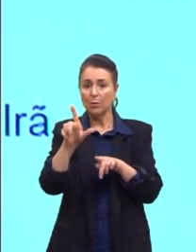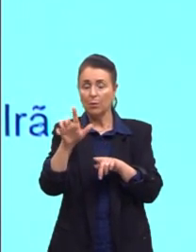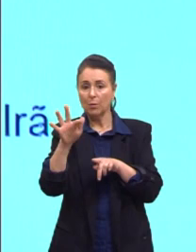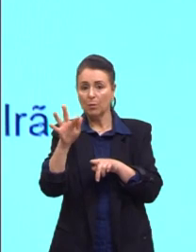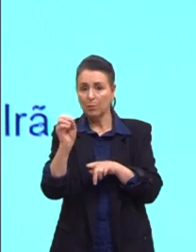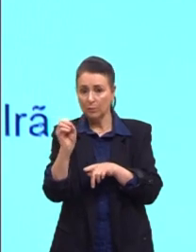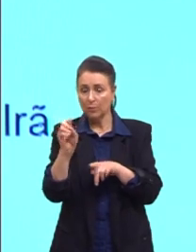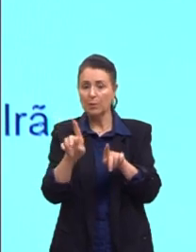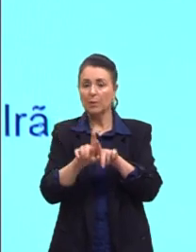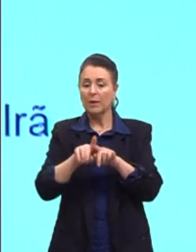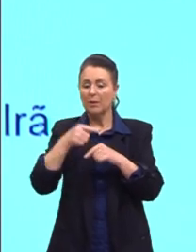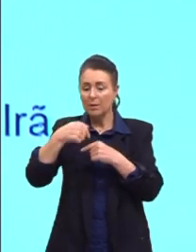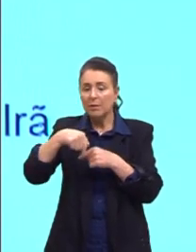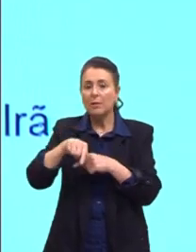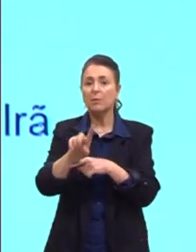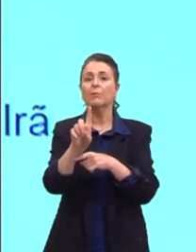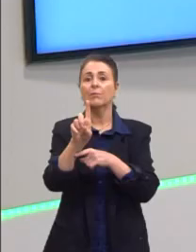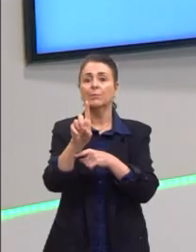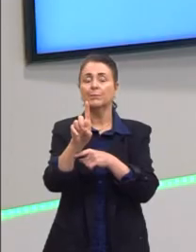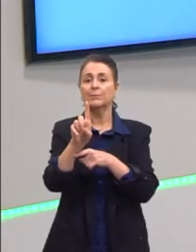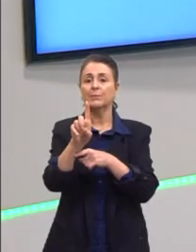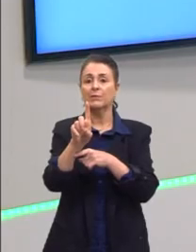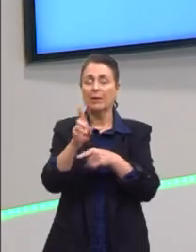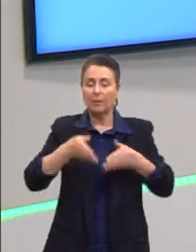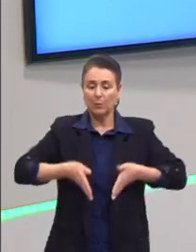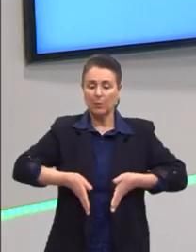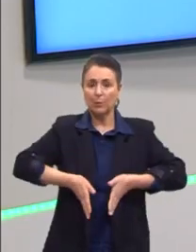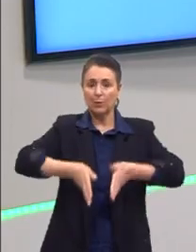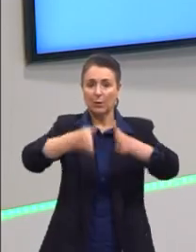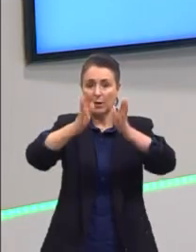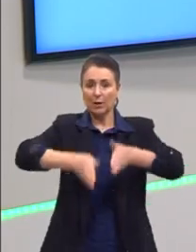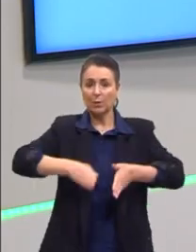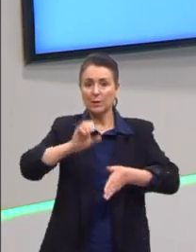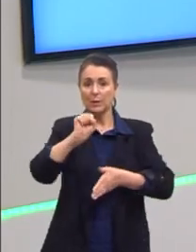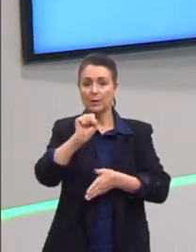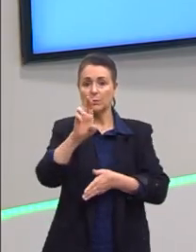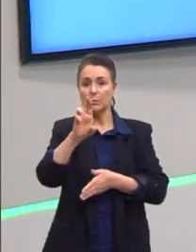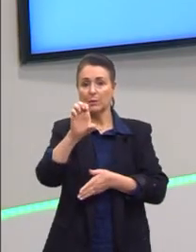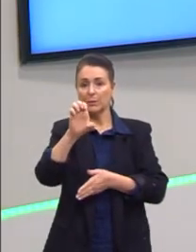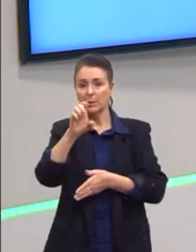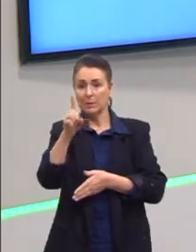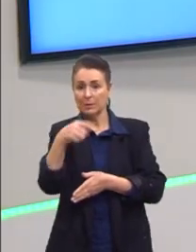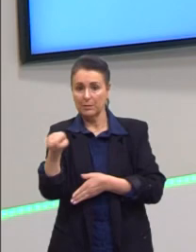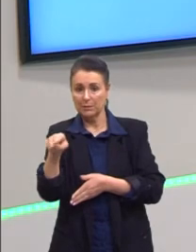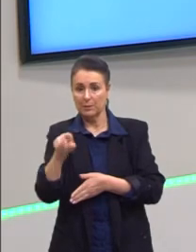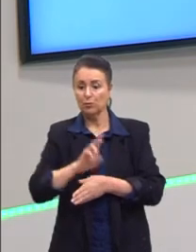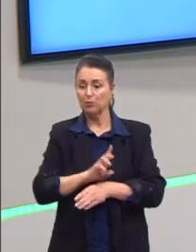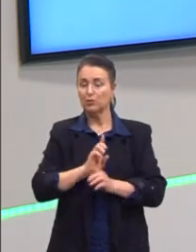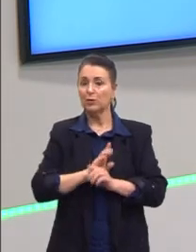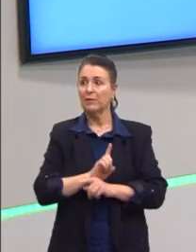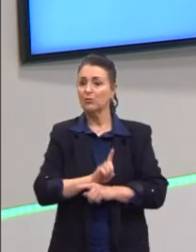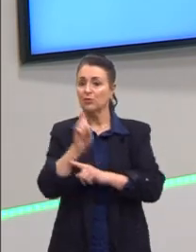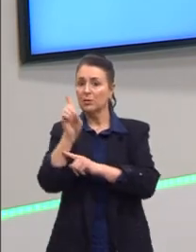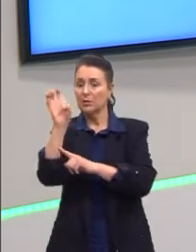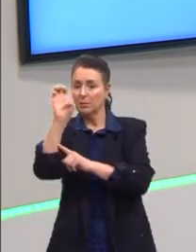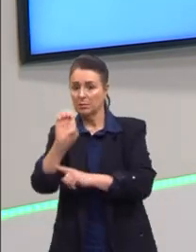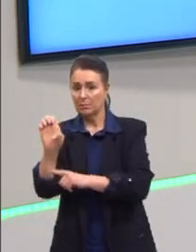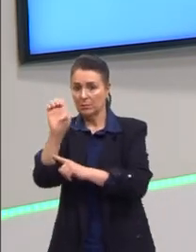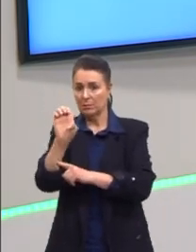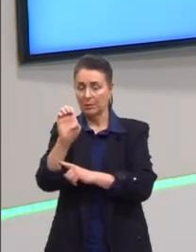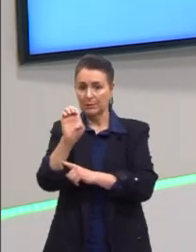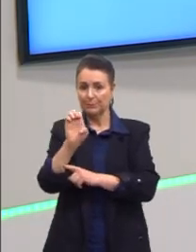via canal de Suez para a Europa. Agorizada, é isso que nós temos aqui nessa